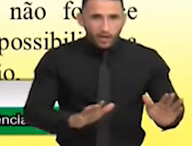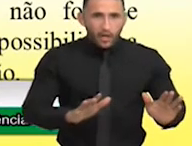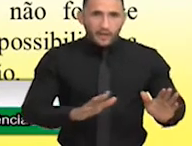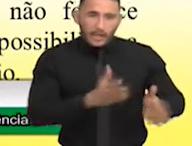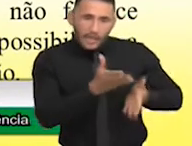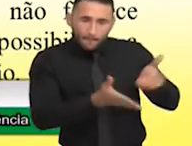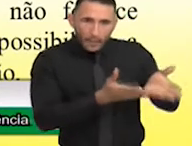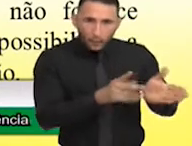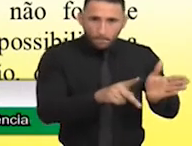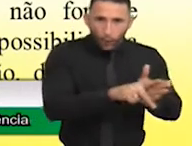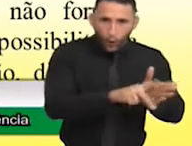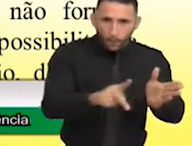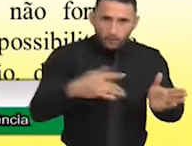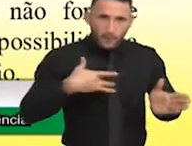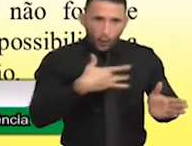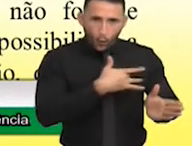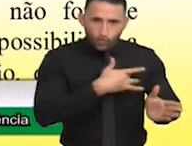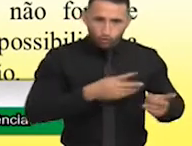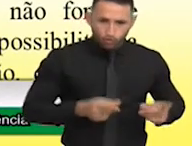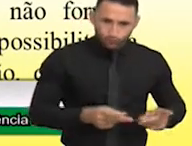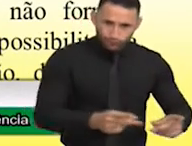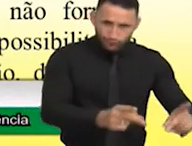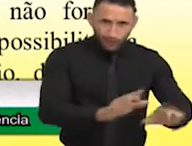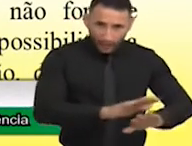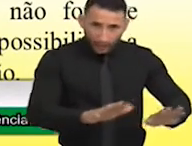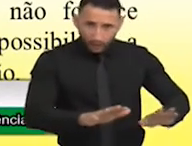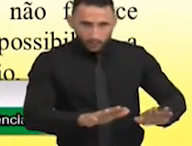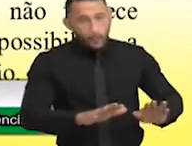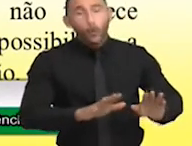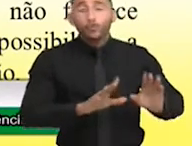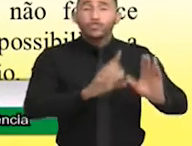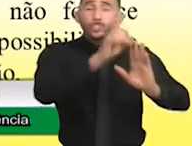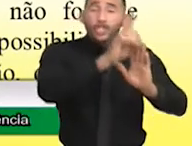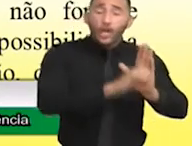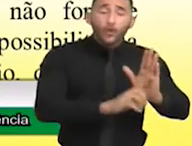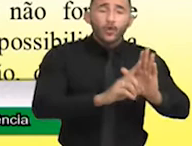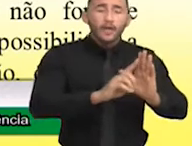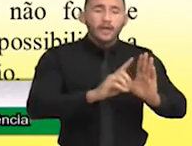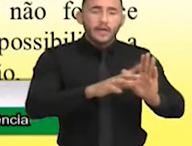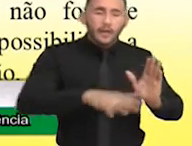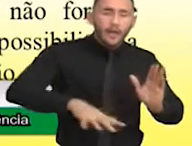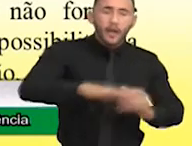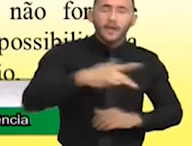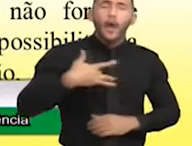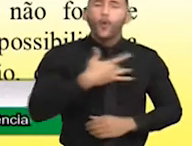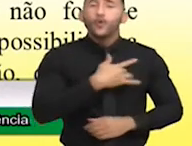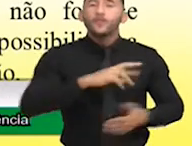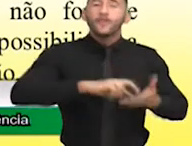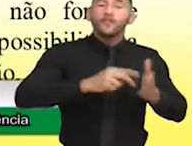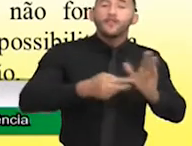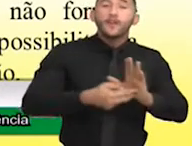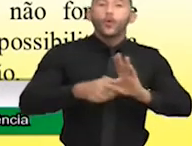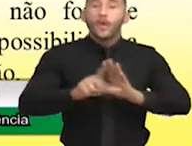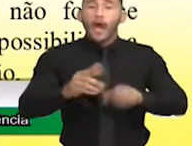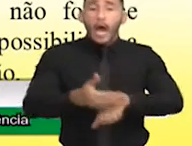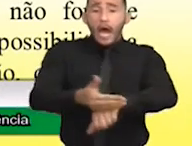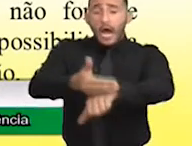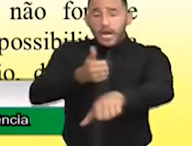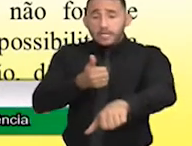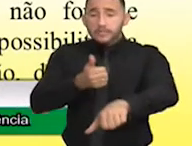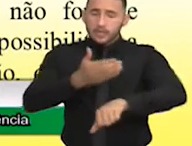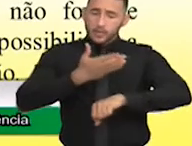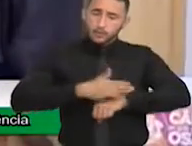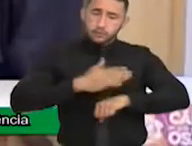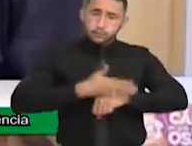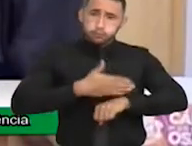tratamentos de saúde, para manter-se saudável. O direito à saúde engloba habilitação e reabilitação, devendo entender